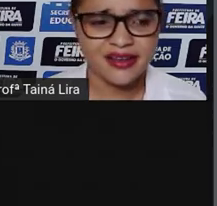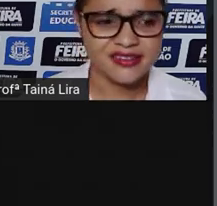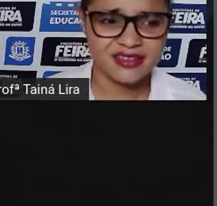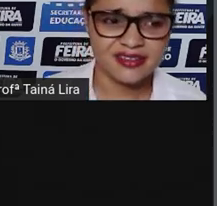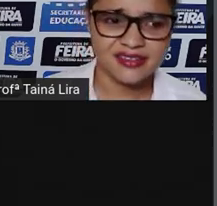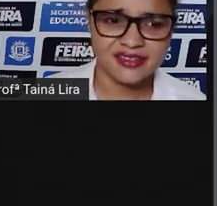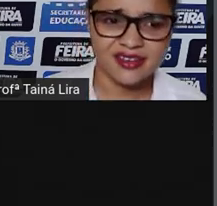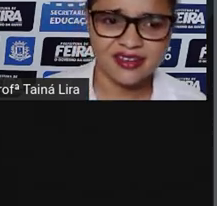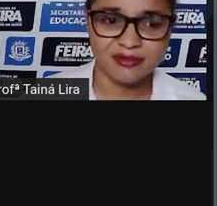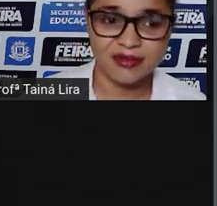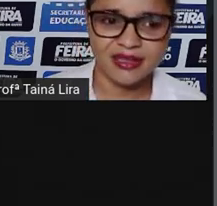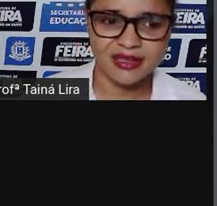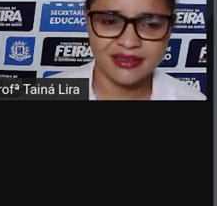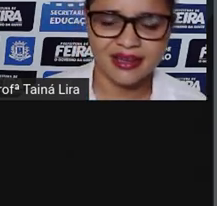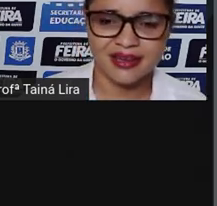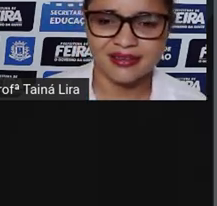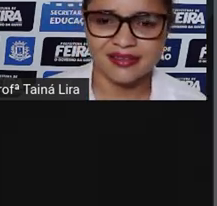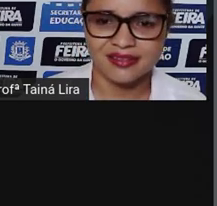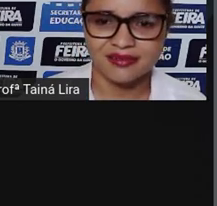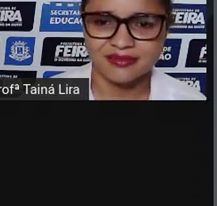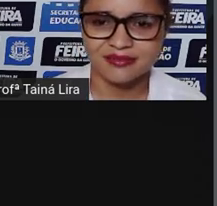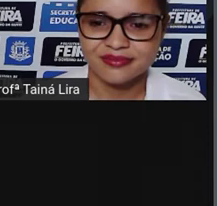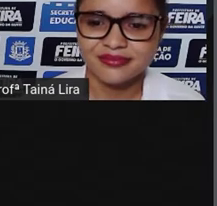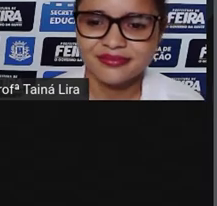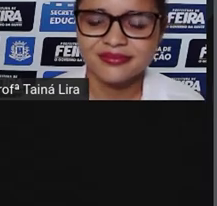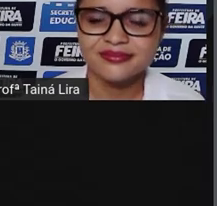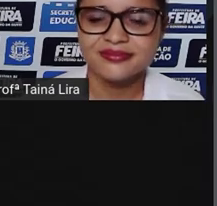As crianças saíram encantadas.